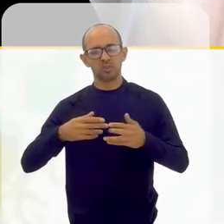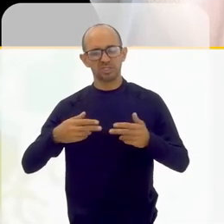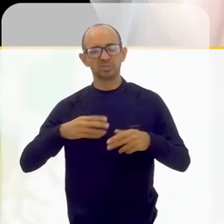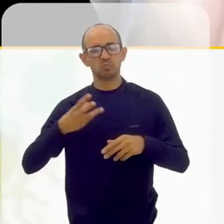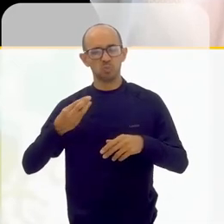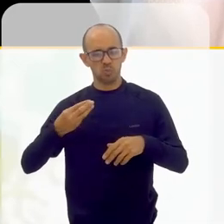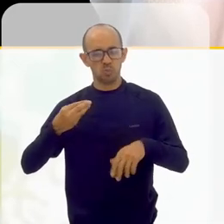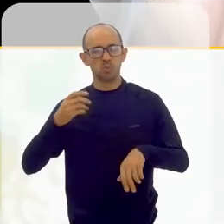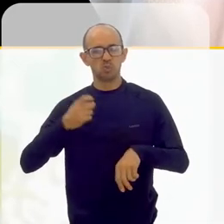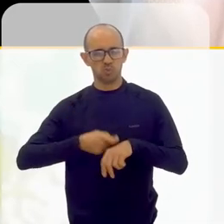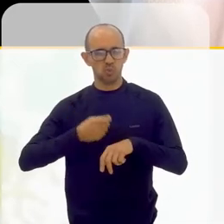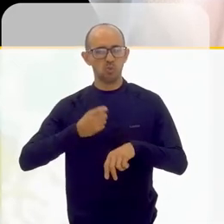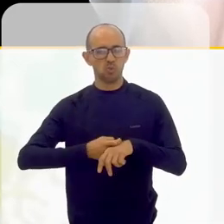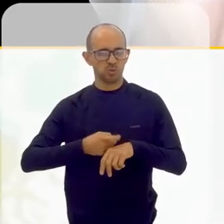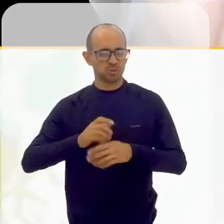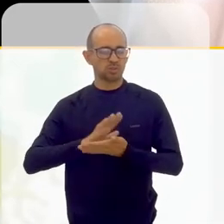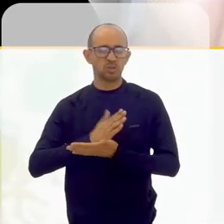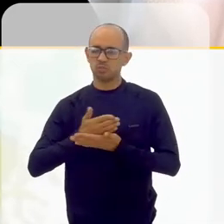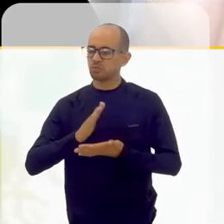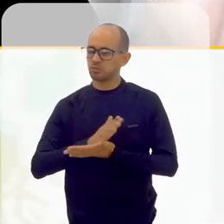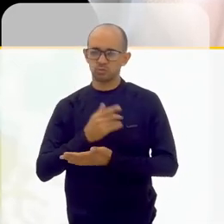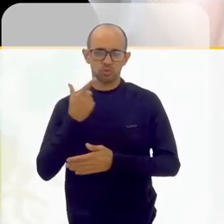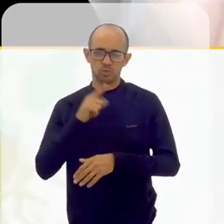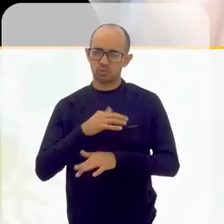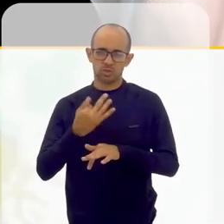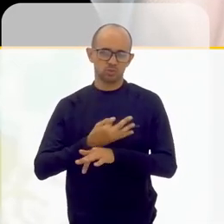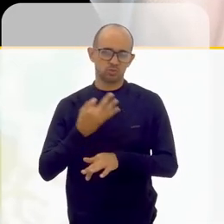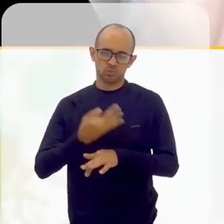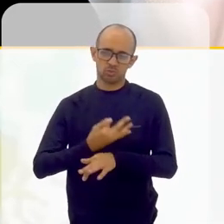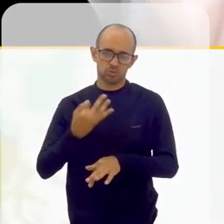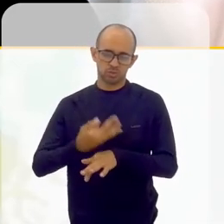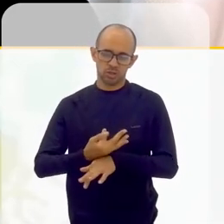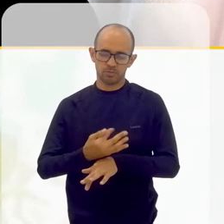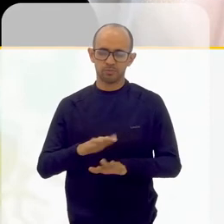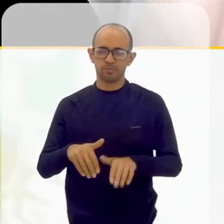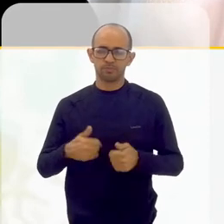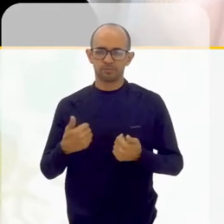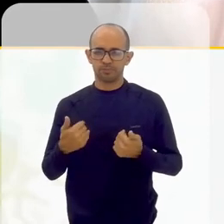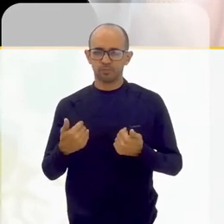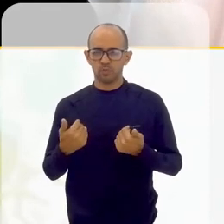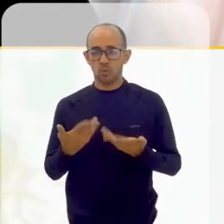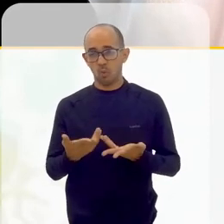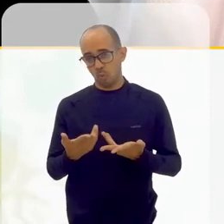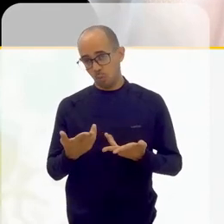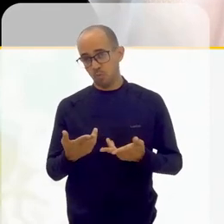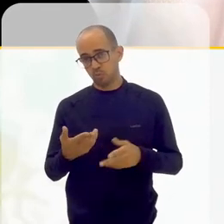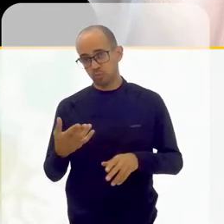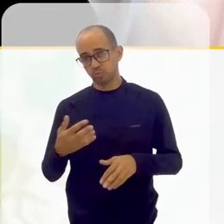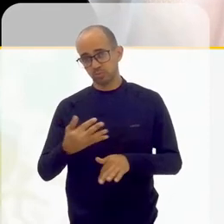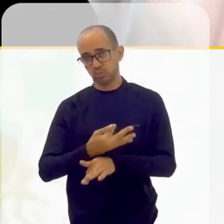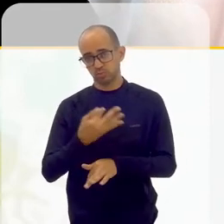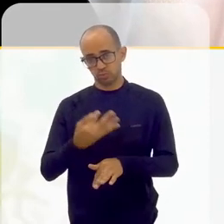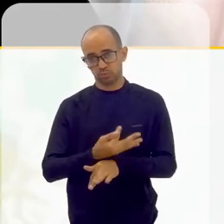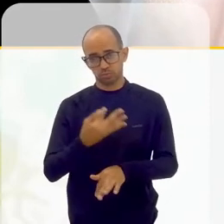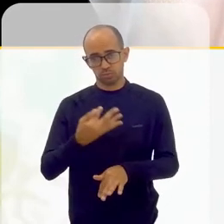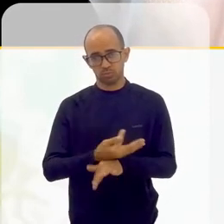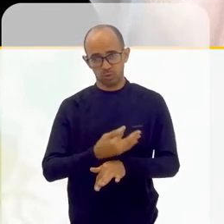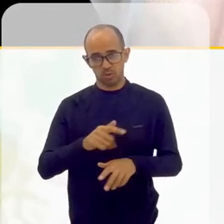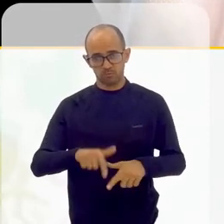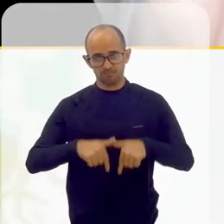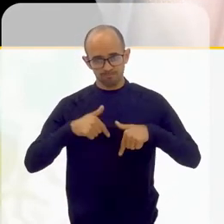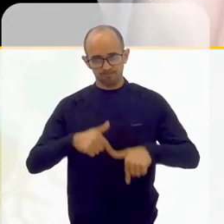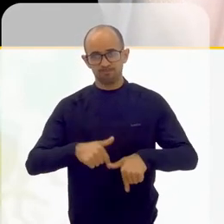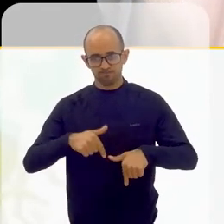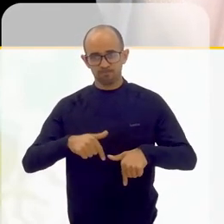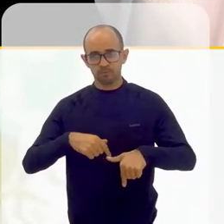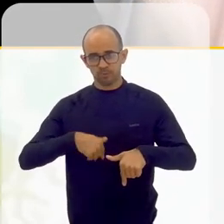que nem todo mundo consegue segurar, que nem todo mundo consegue ou segura ou encara e